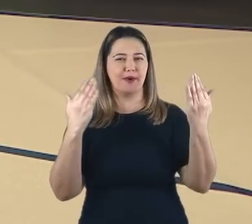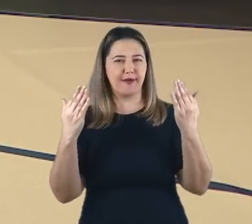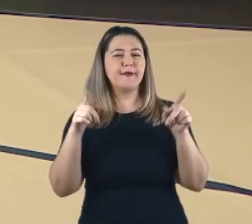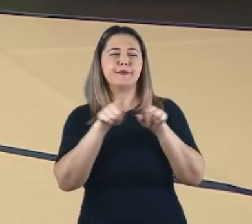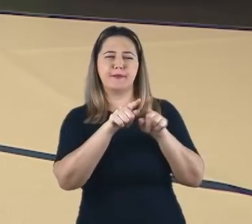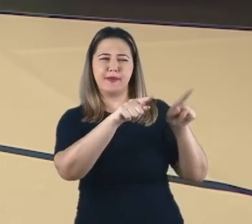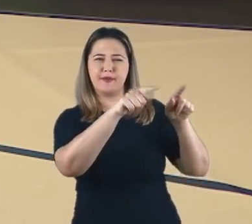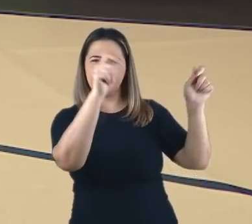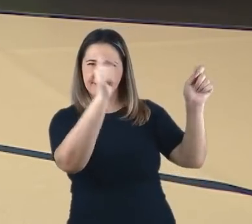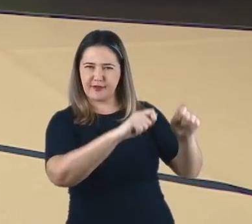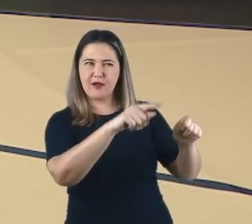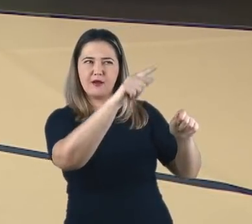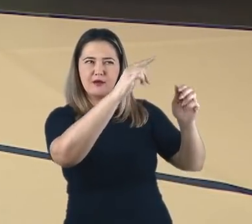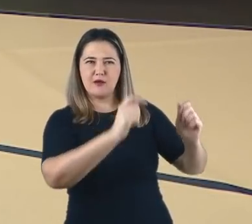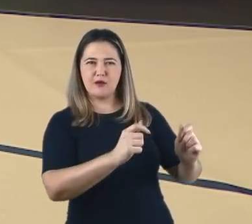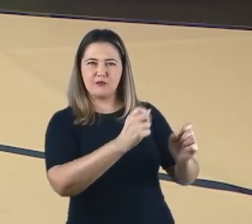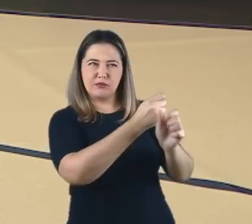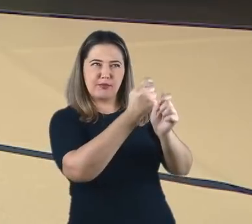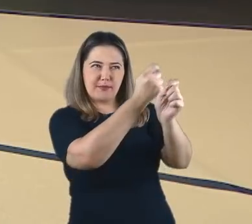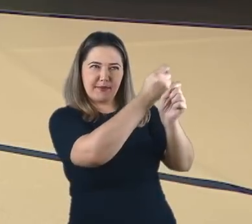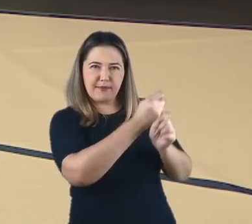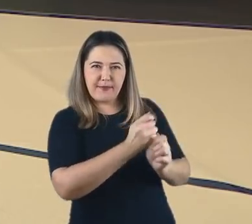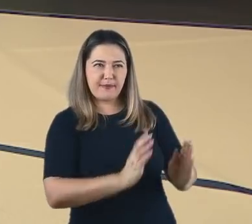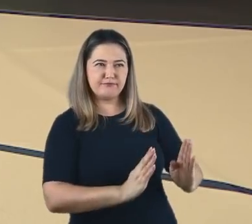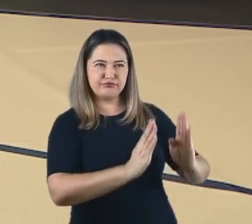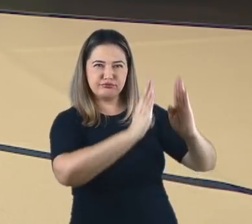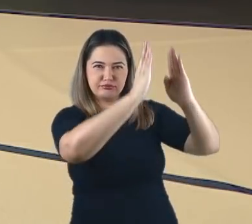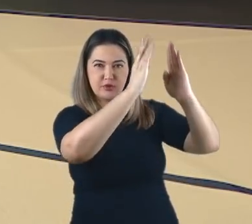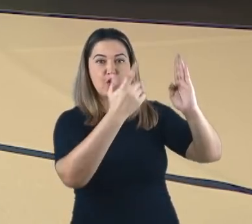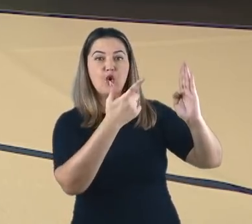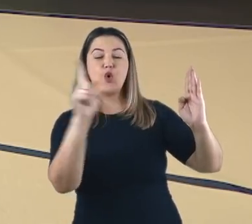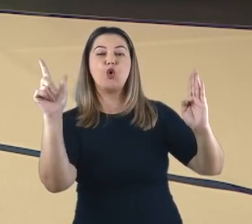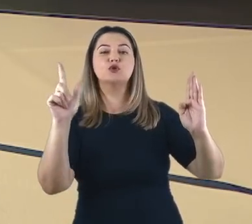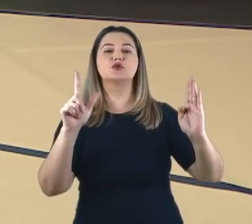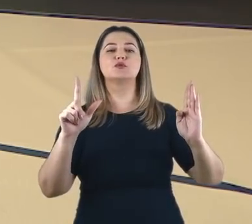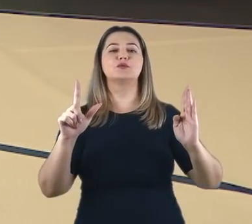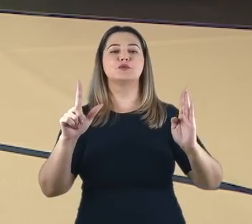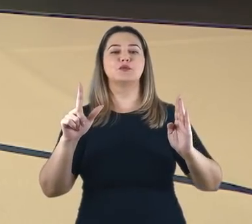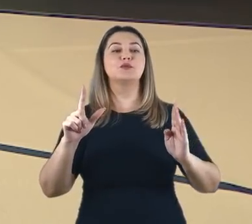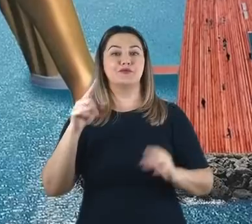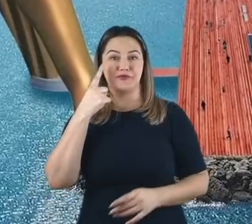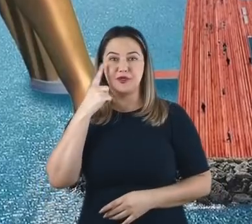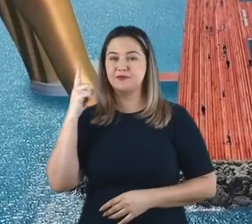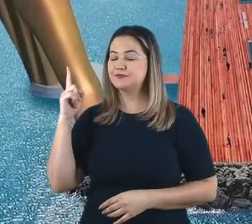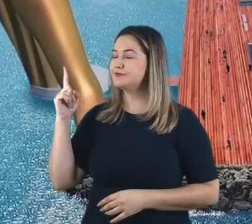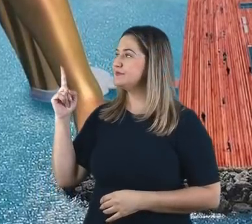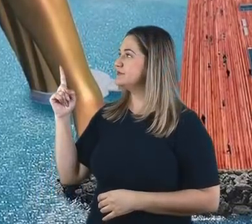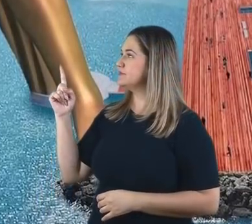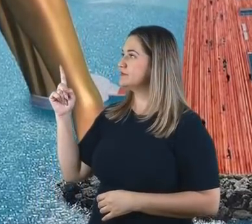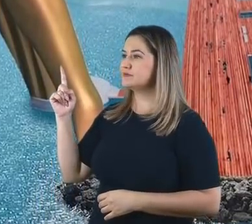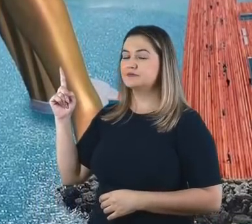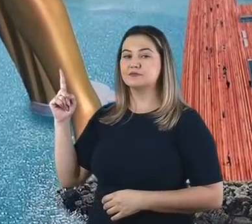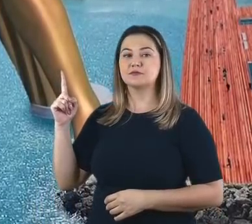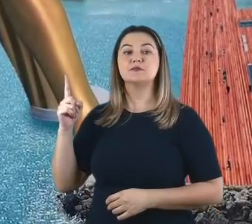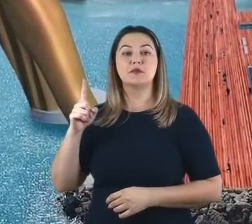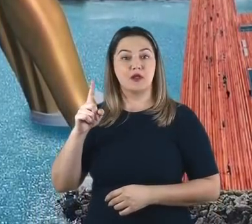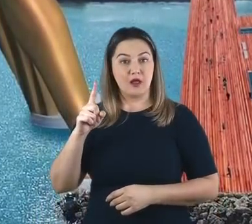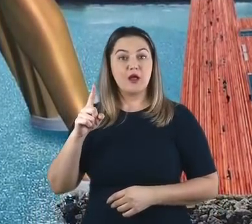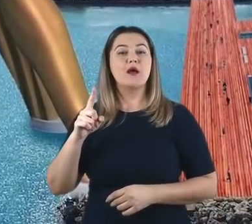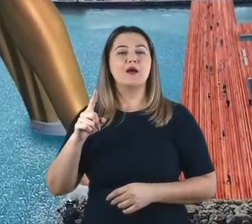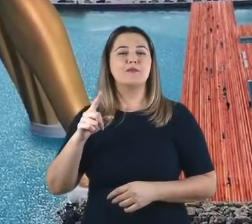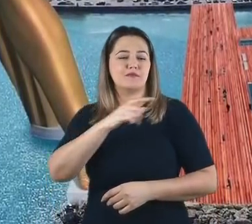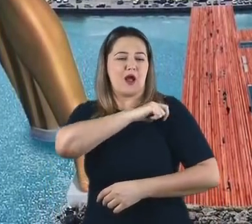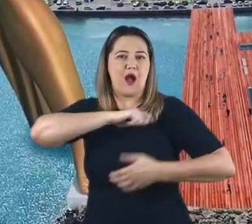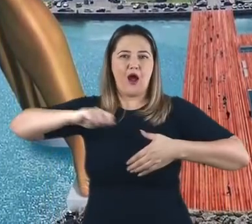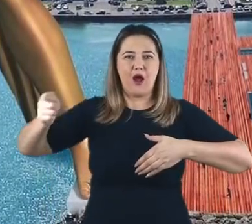poderia dar para a imagem de Nabucodonosor seria o Colosso de Rhodes, representando o deus Hélios. Ele foi construído com materiais de